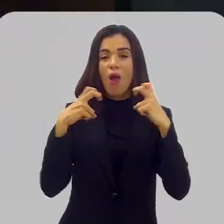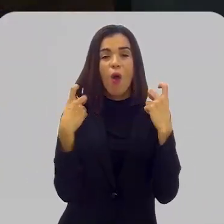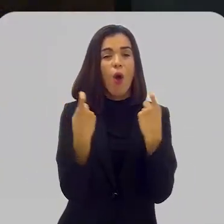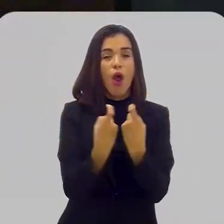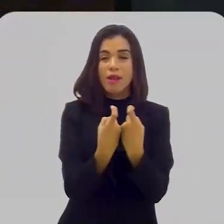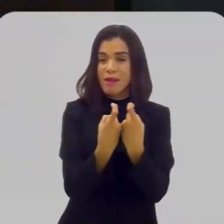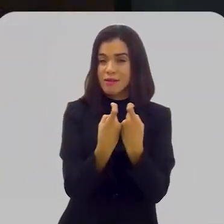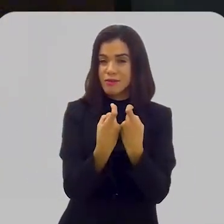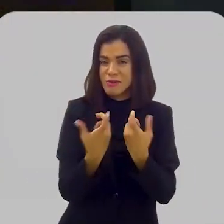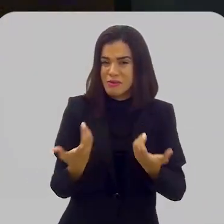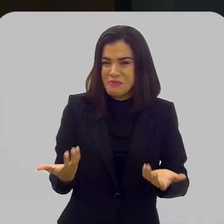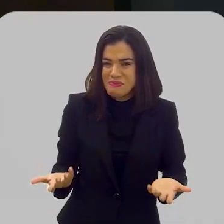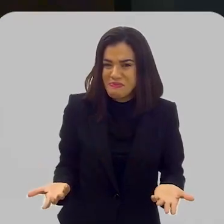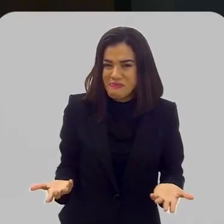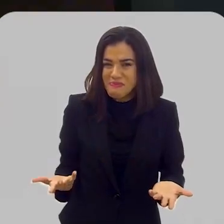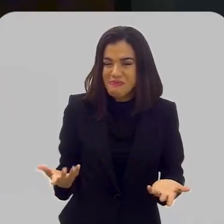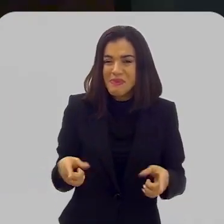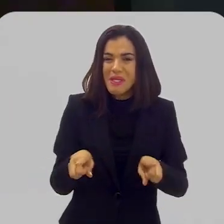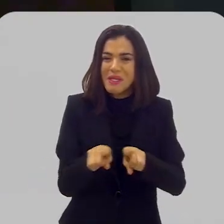orientação sexual.